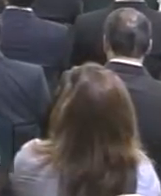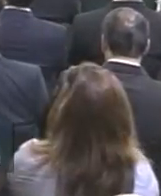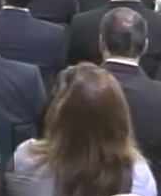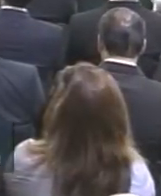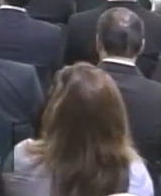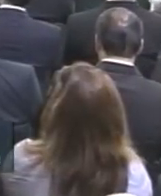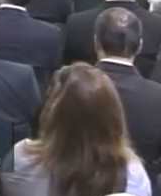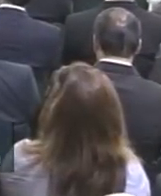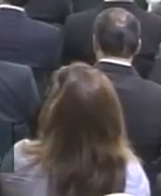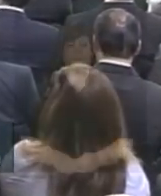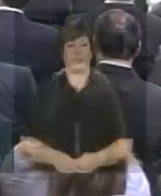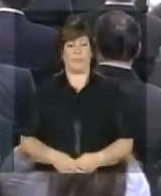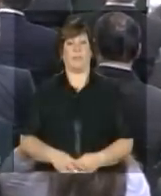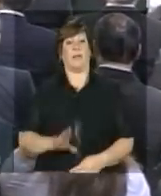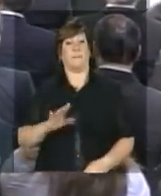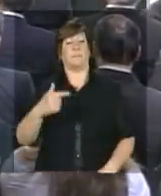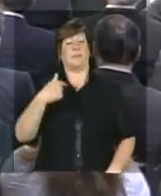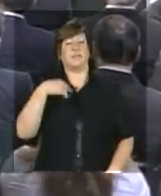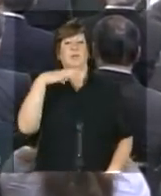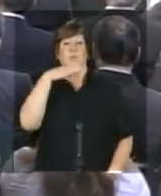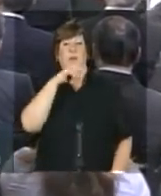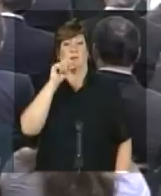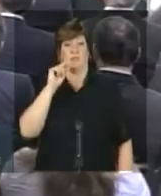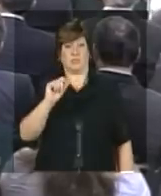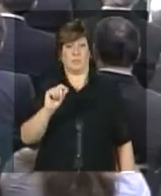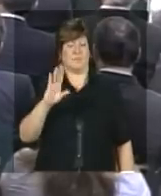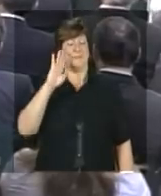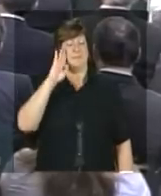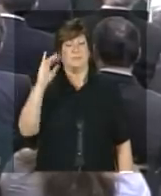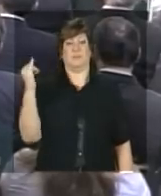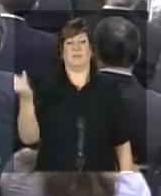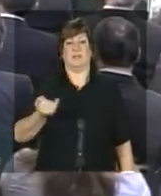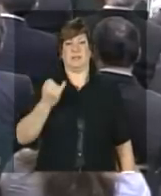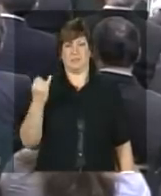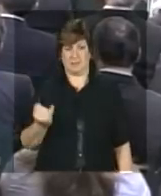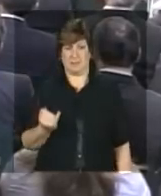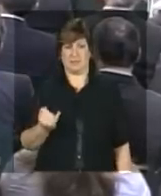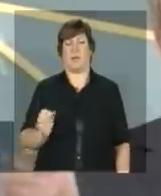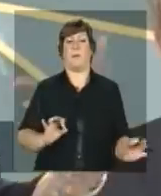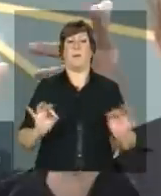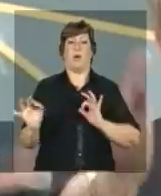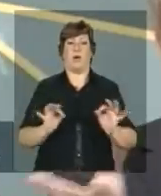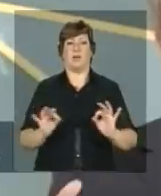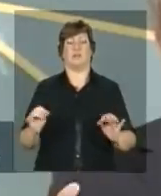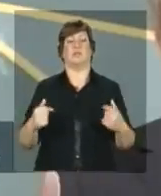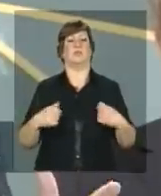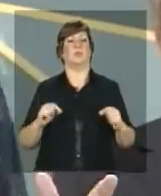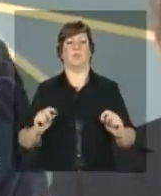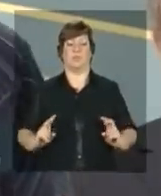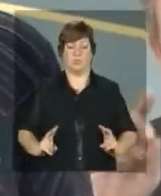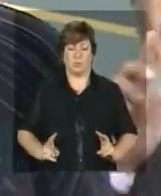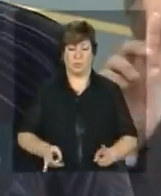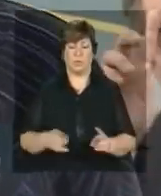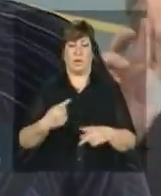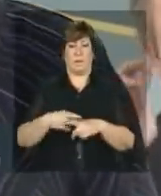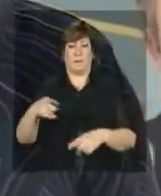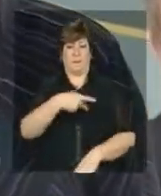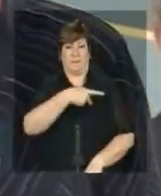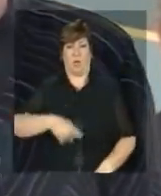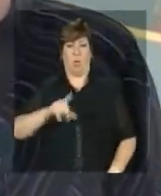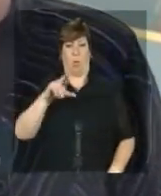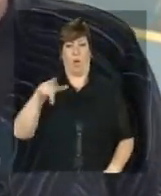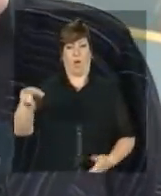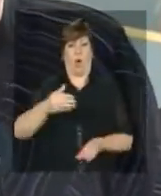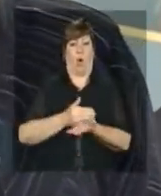Mas eu acho que a grande característica do projeto que eu dou continuidade e que o presidente Lula